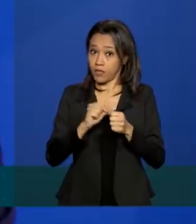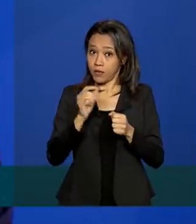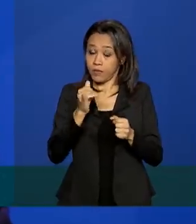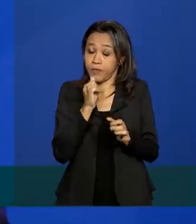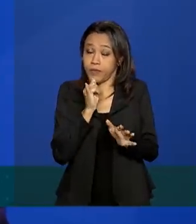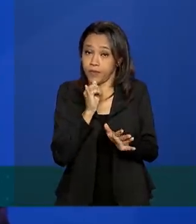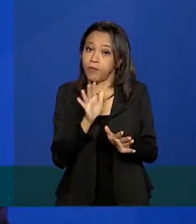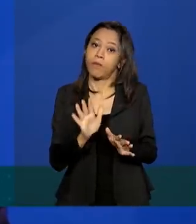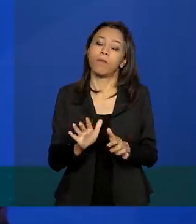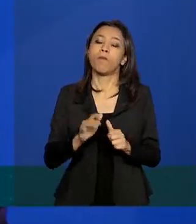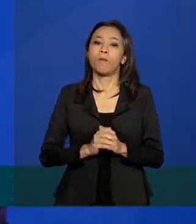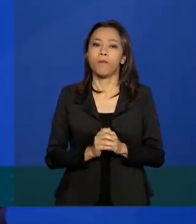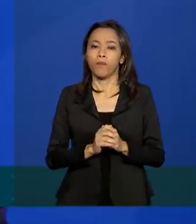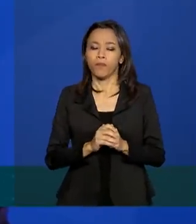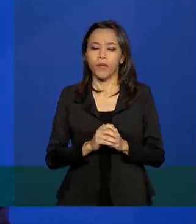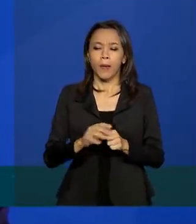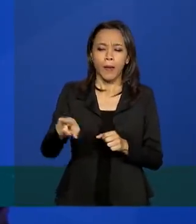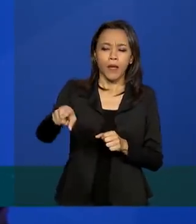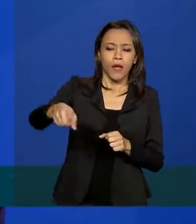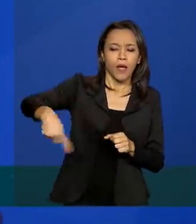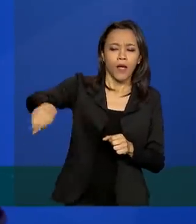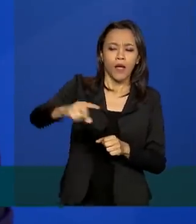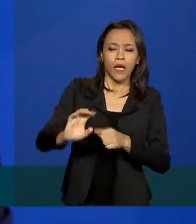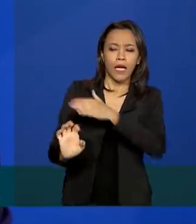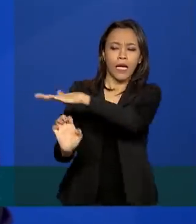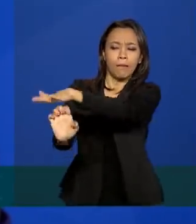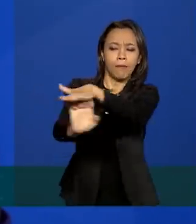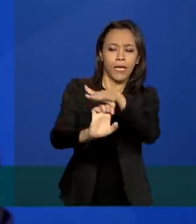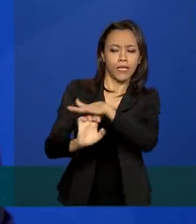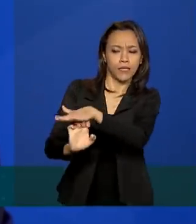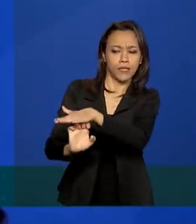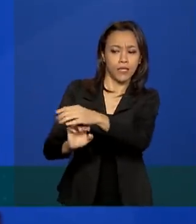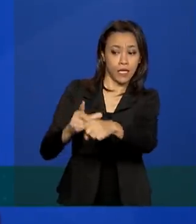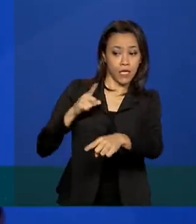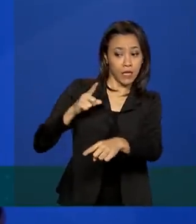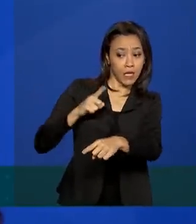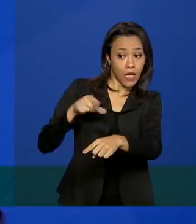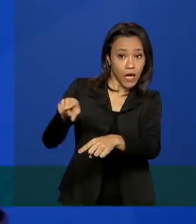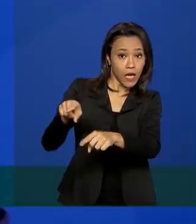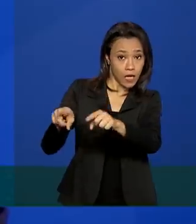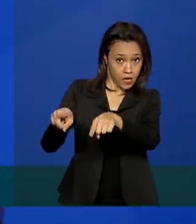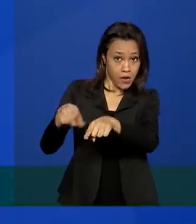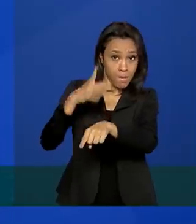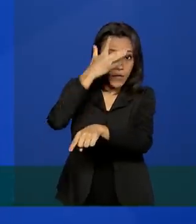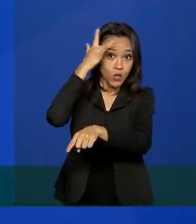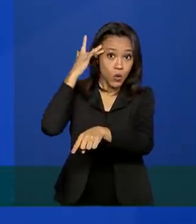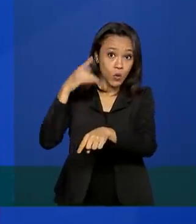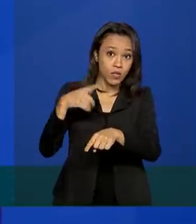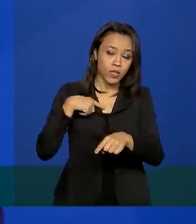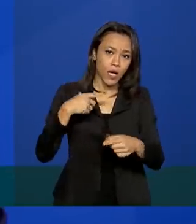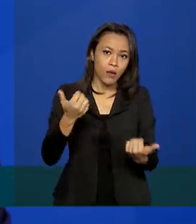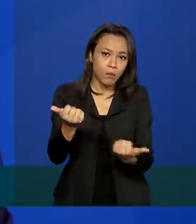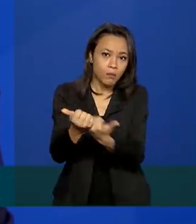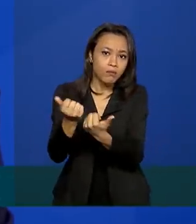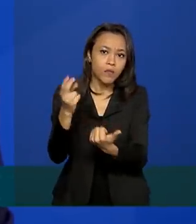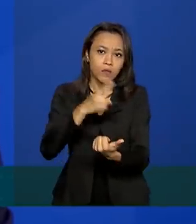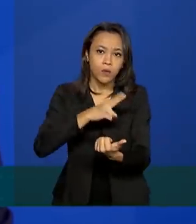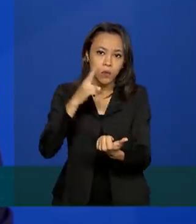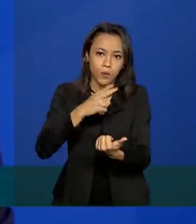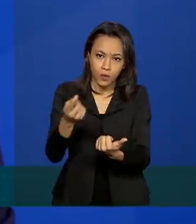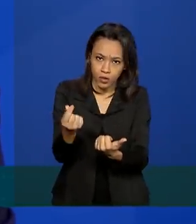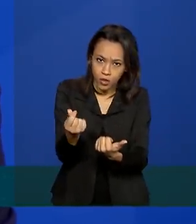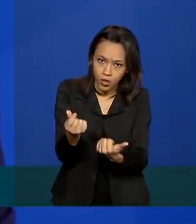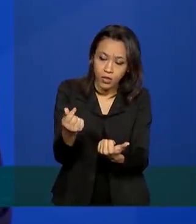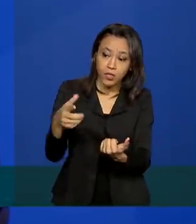por exemplo, sócios de empresas que possuem empregados cadastrados estão recebendo o auxílio, são 74 mil